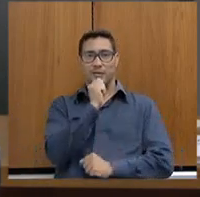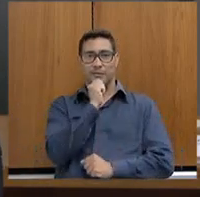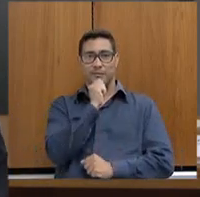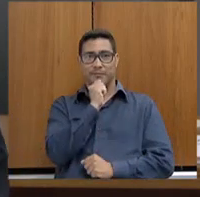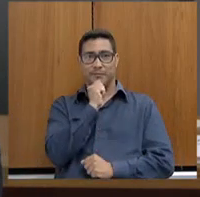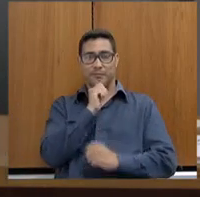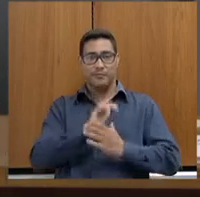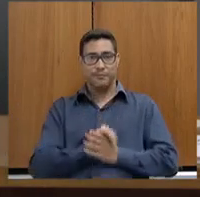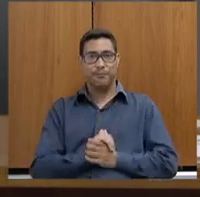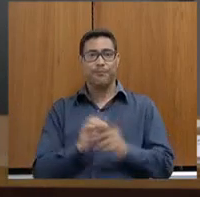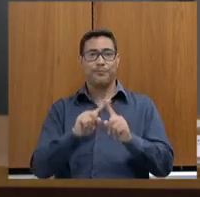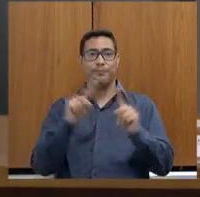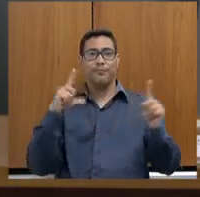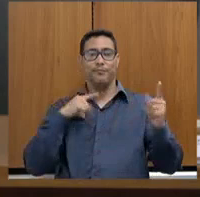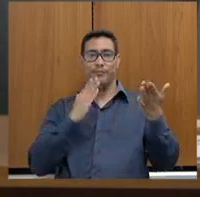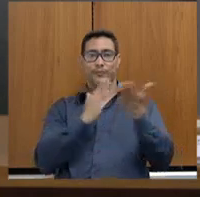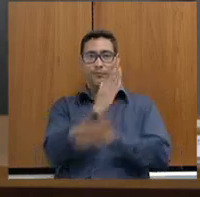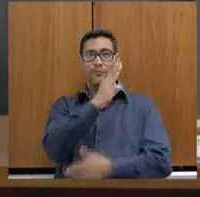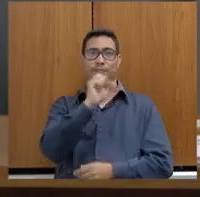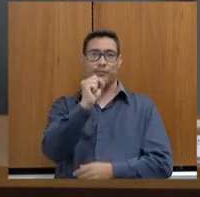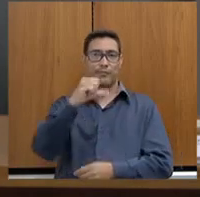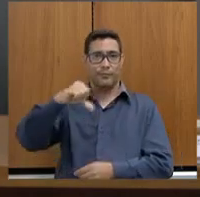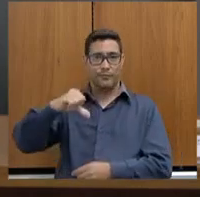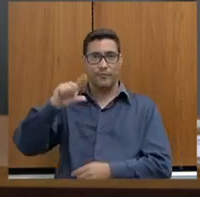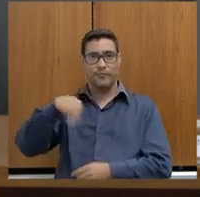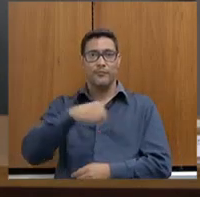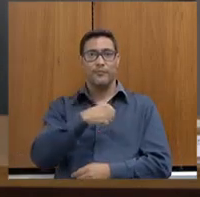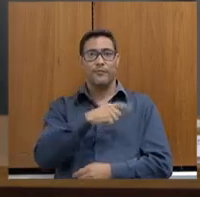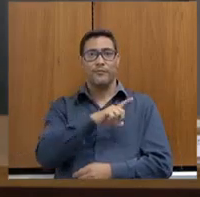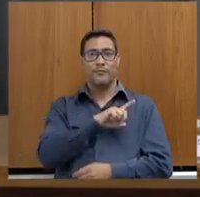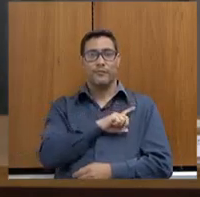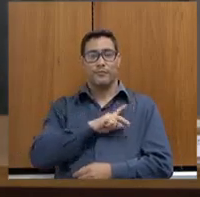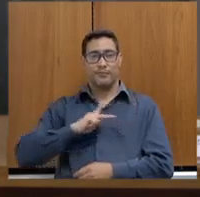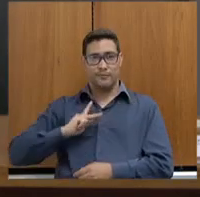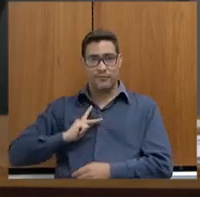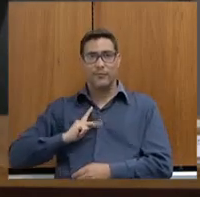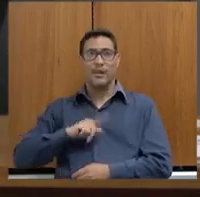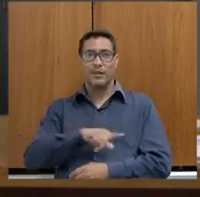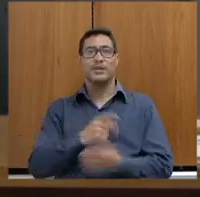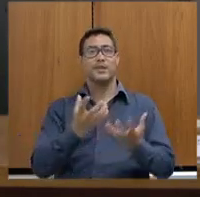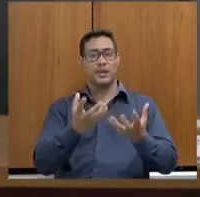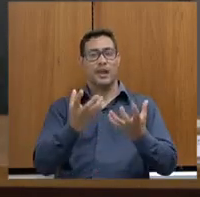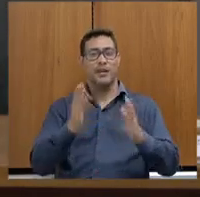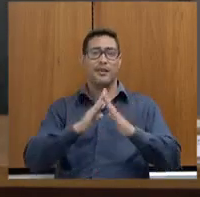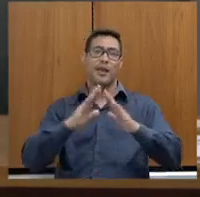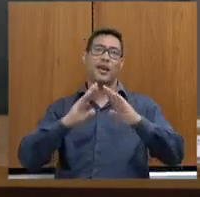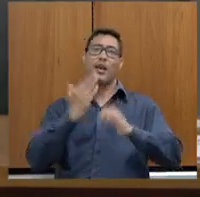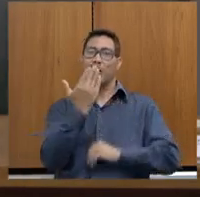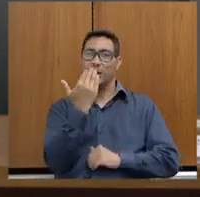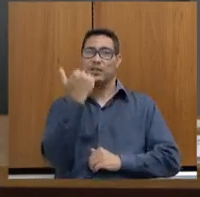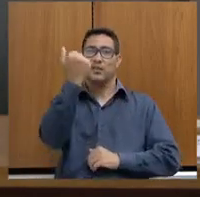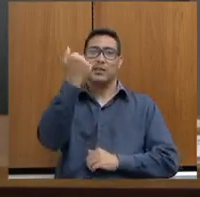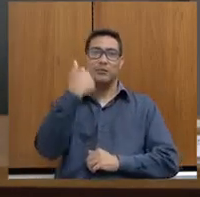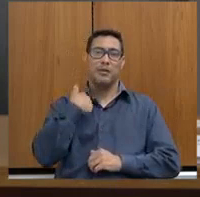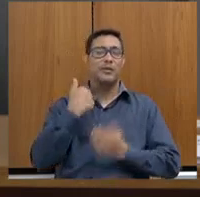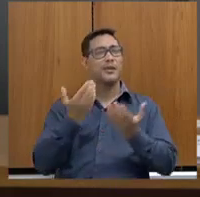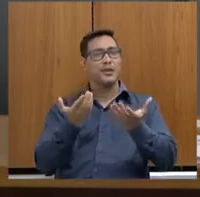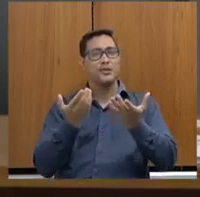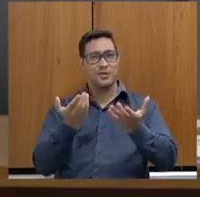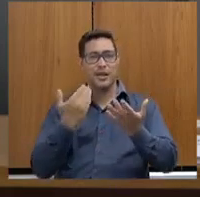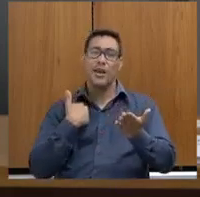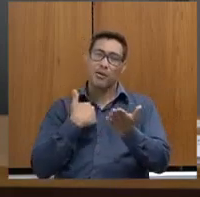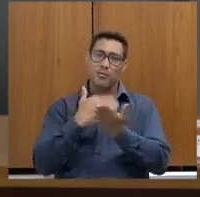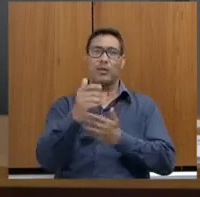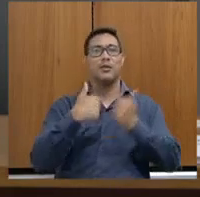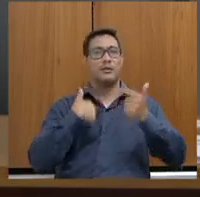mas, quando eu entrei no MPP em 89, eu entendo a angústia do concurseiro. Eu sei que a gente quer ser chamado, a gente quer logo estar começando as nossas